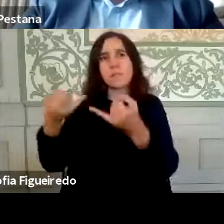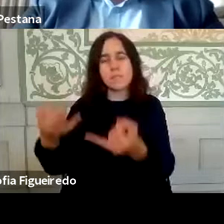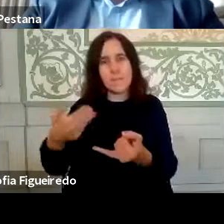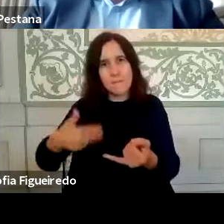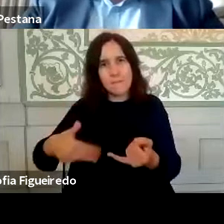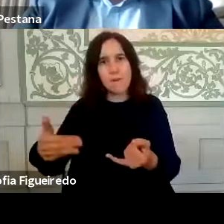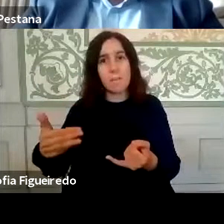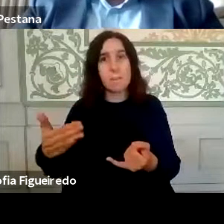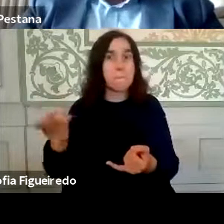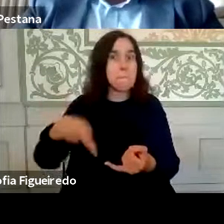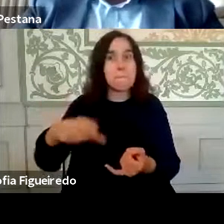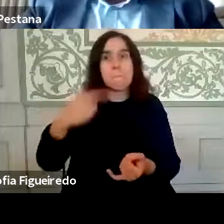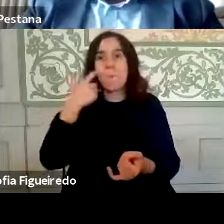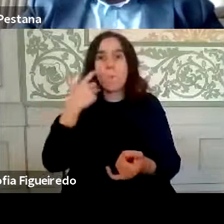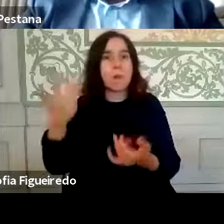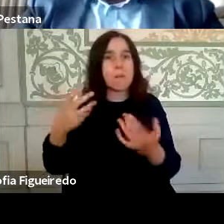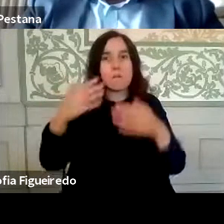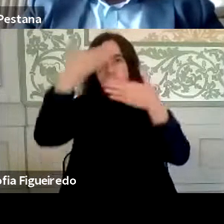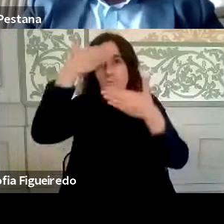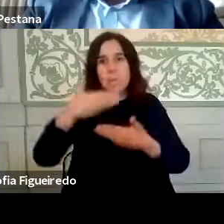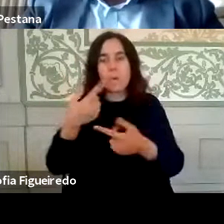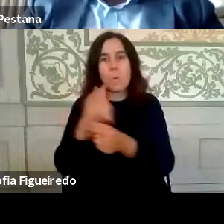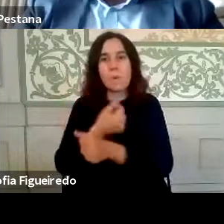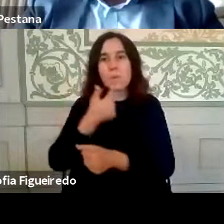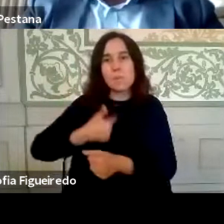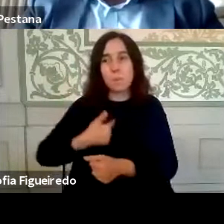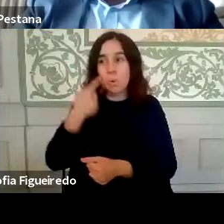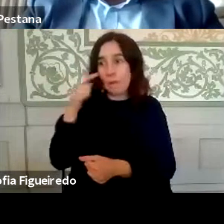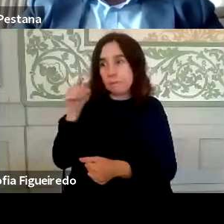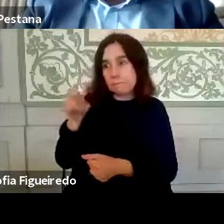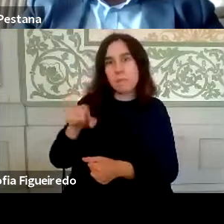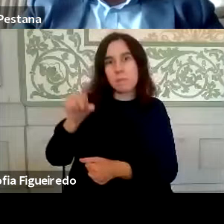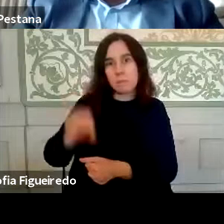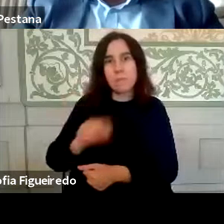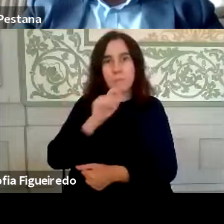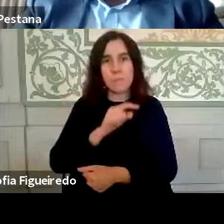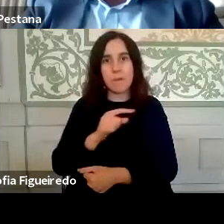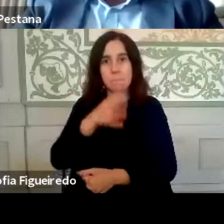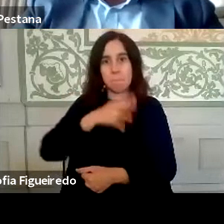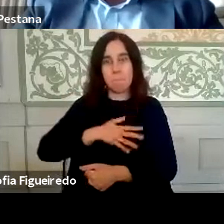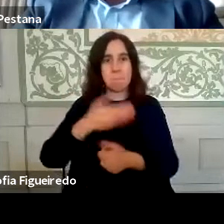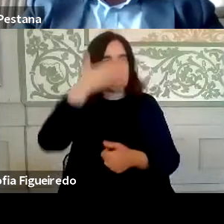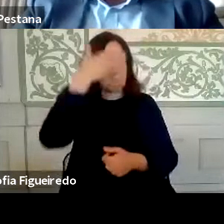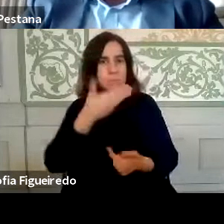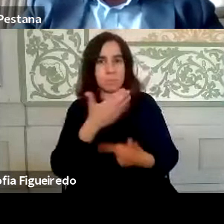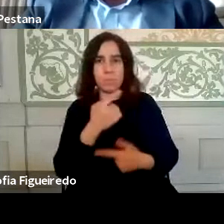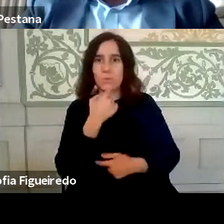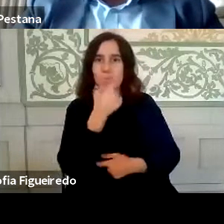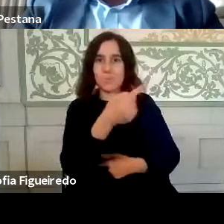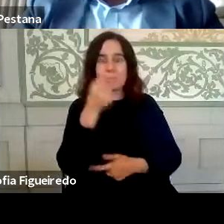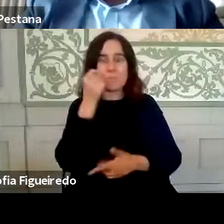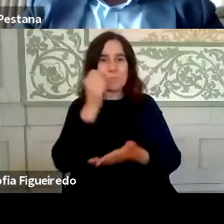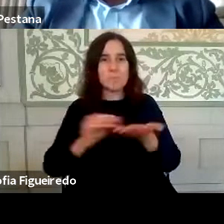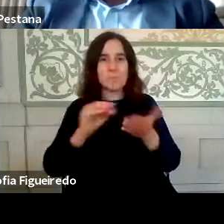se calhar para comprar viseiras, alguém a dizer olha aqui é também uma das possibilidades, as viseiras por exemplo posso dizer que o secretário